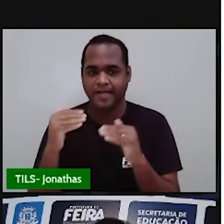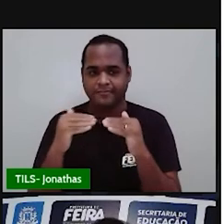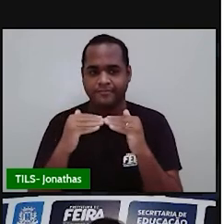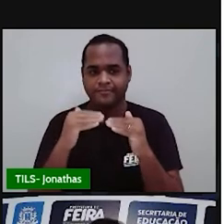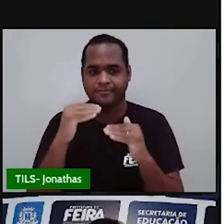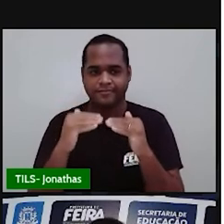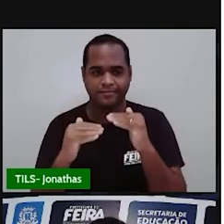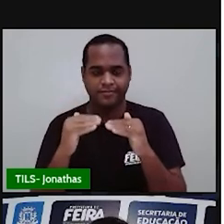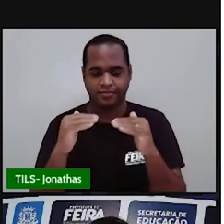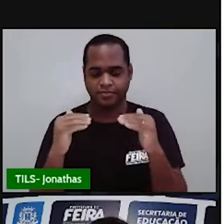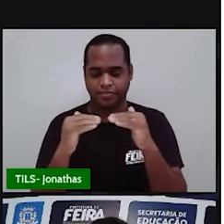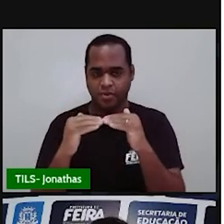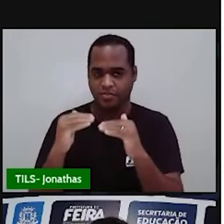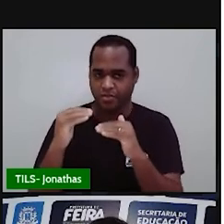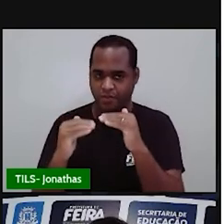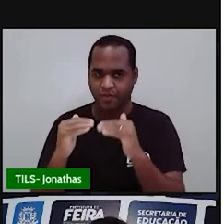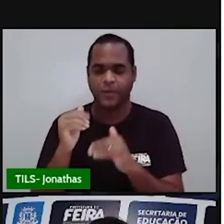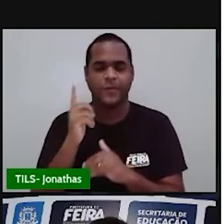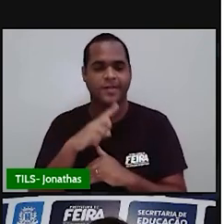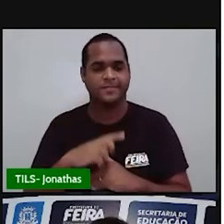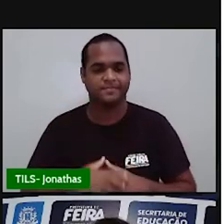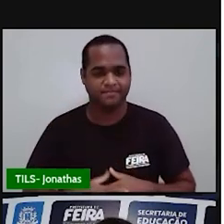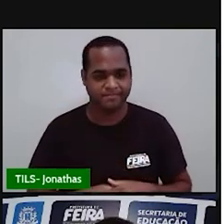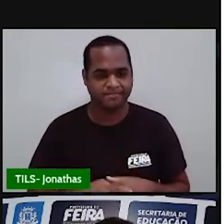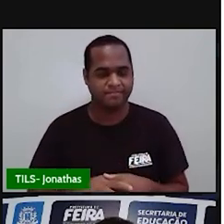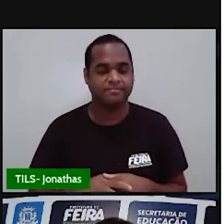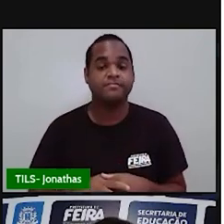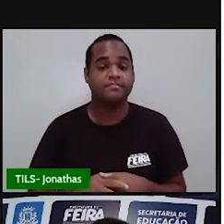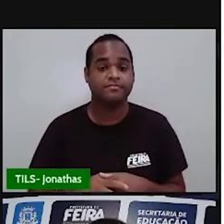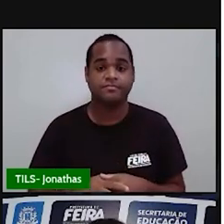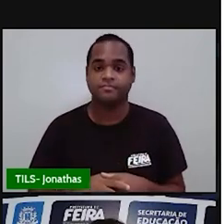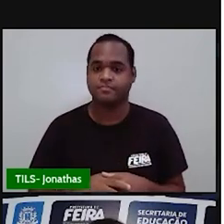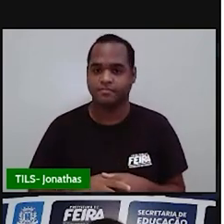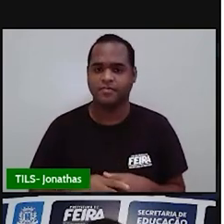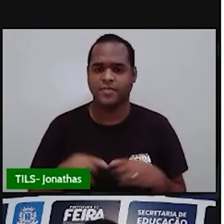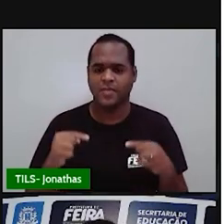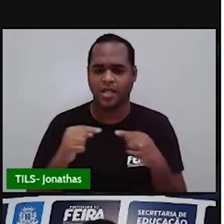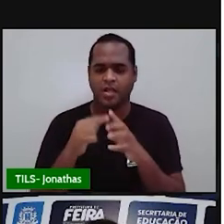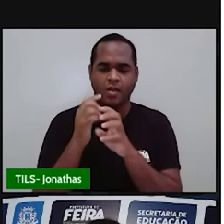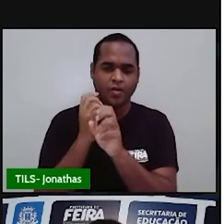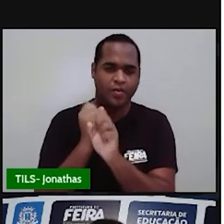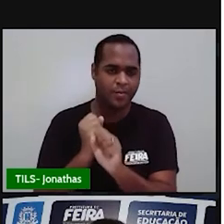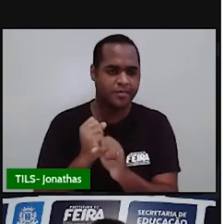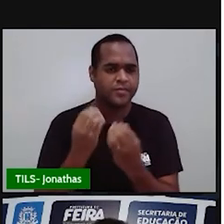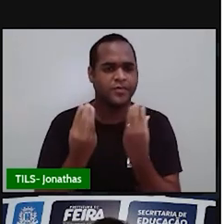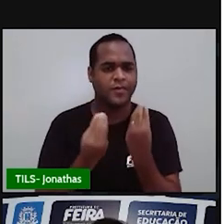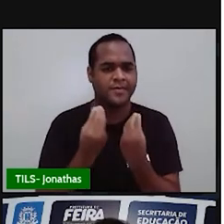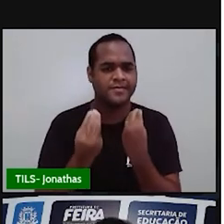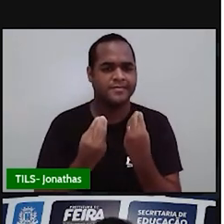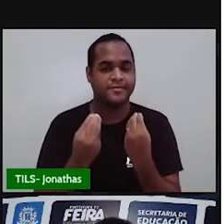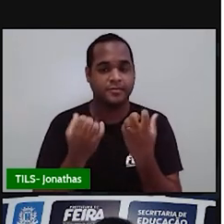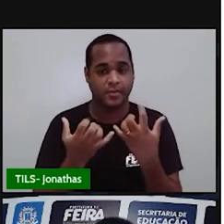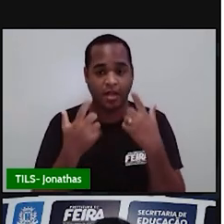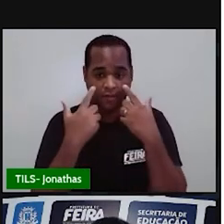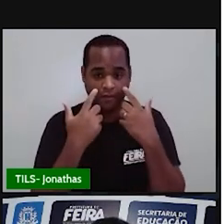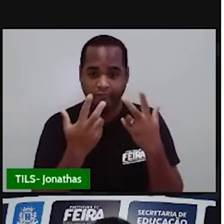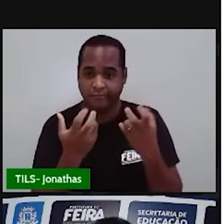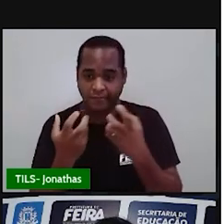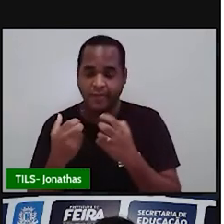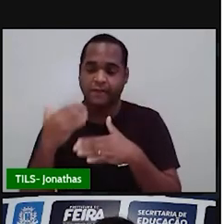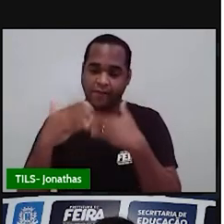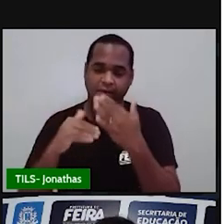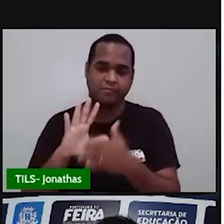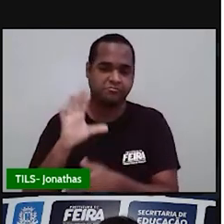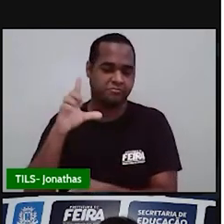daquela altura. Beleza? E o cálculo, como é que a gente faz? Como a gente viu ali na situação do